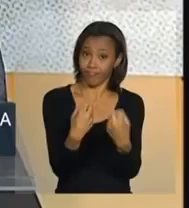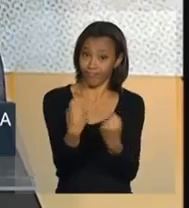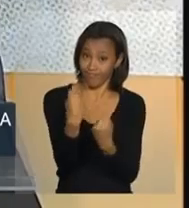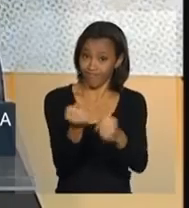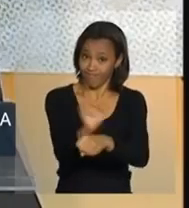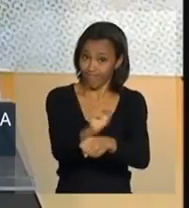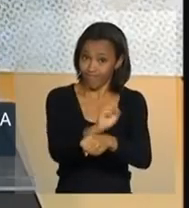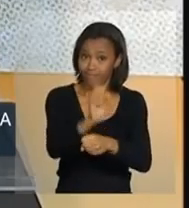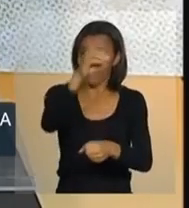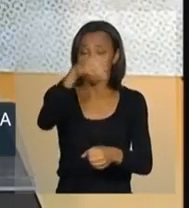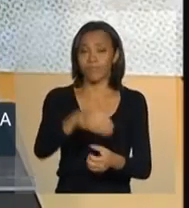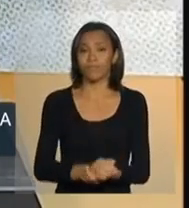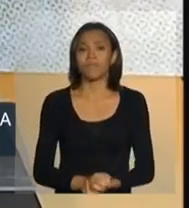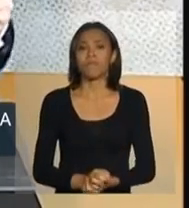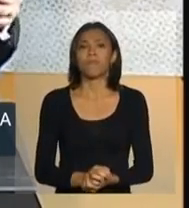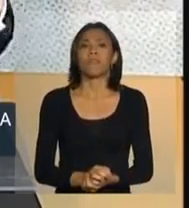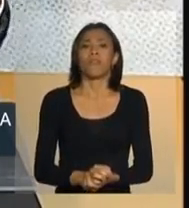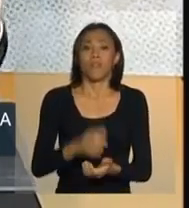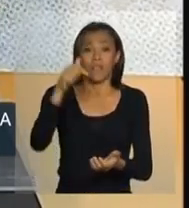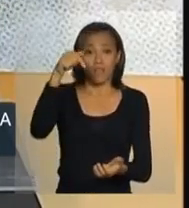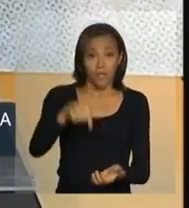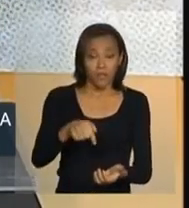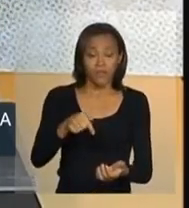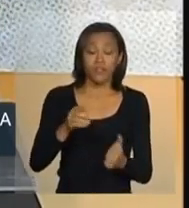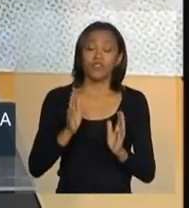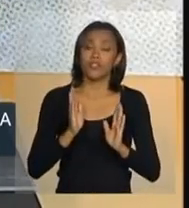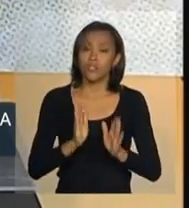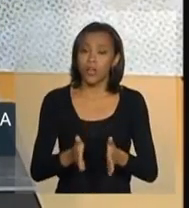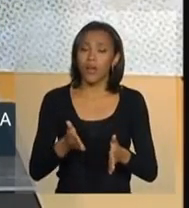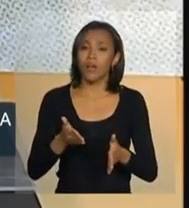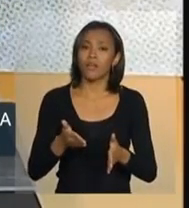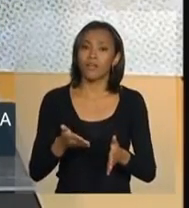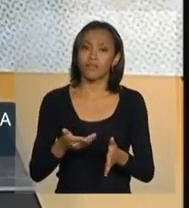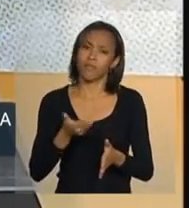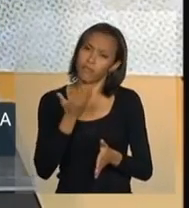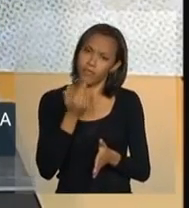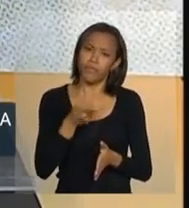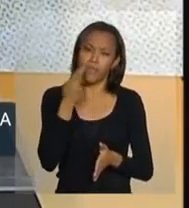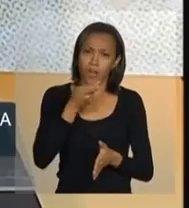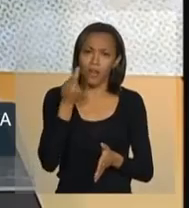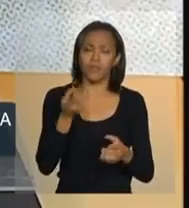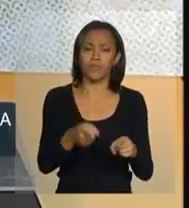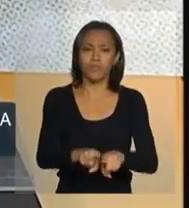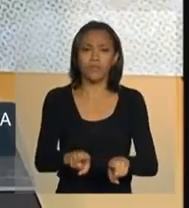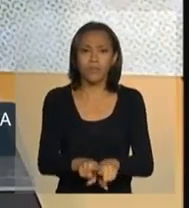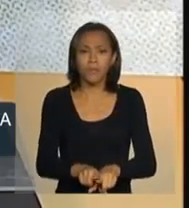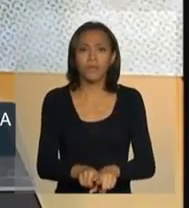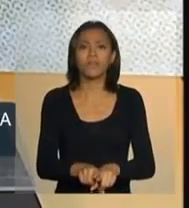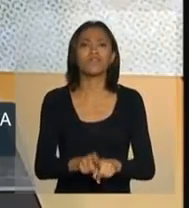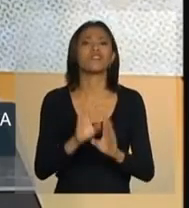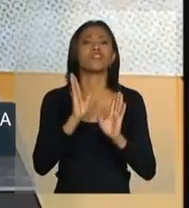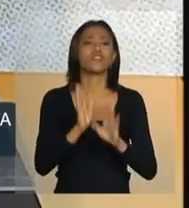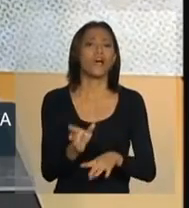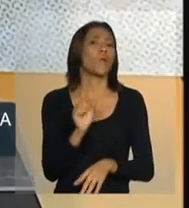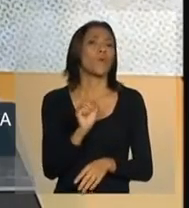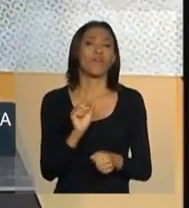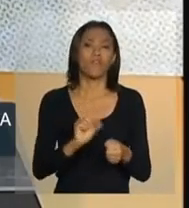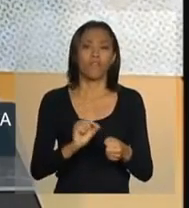A partir daí, nós já vínhamos, e falando um pouco do que foi feito